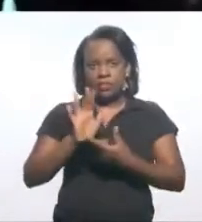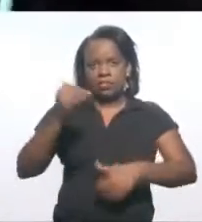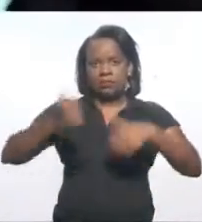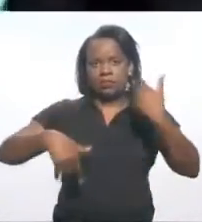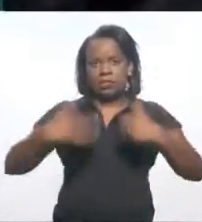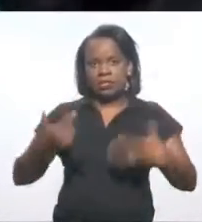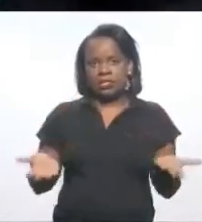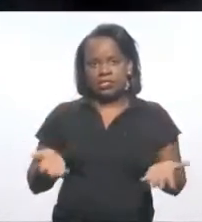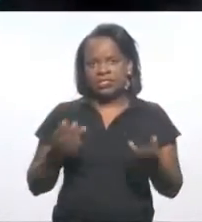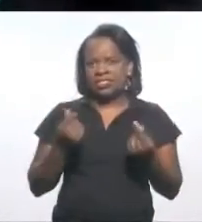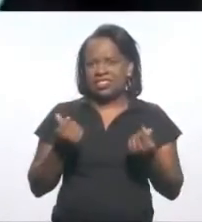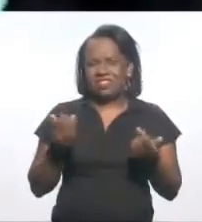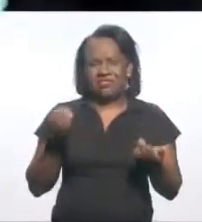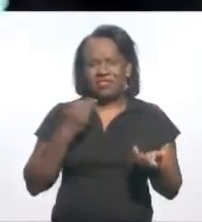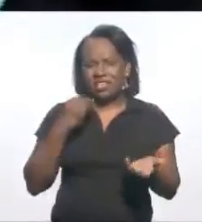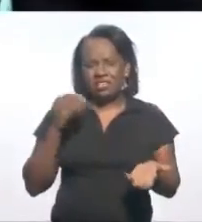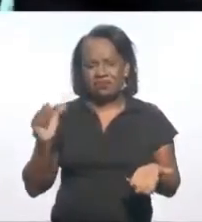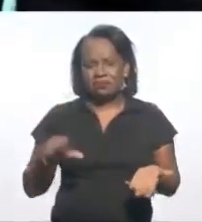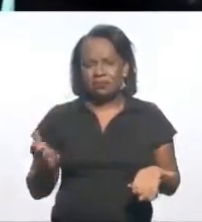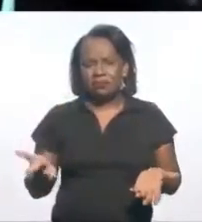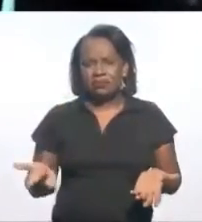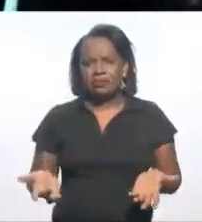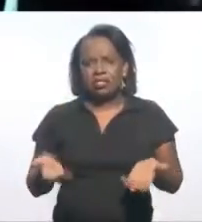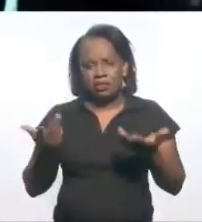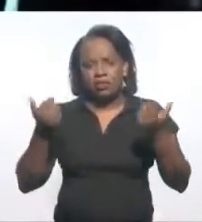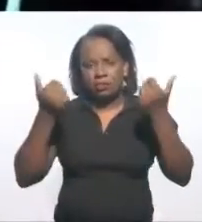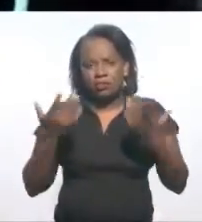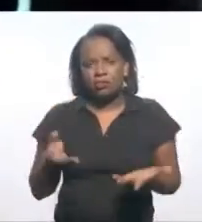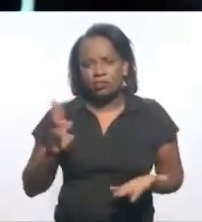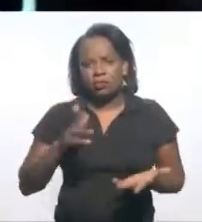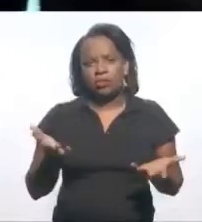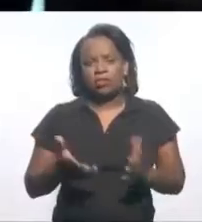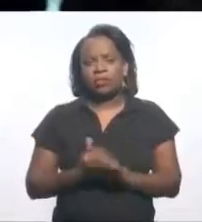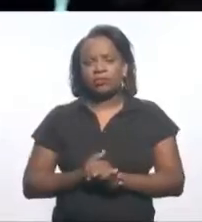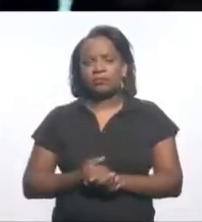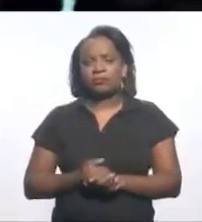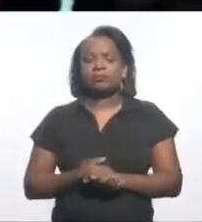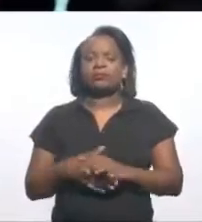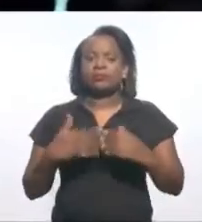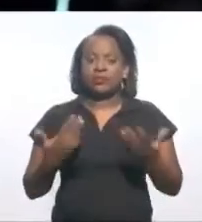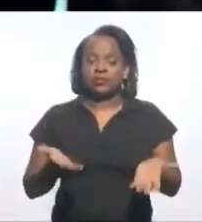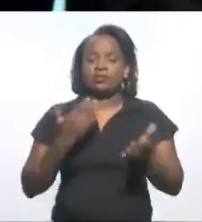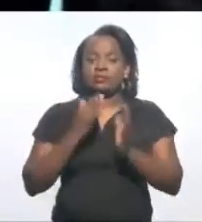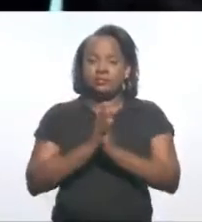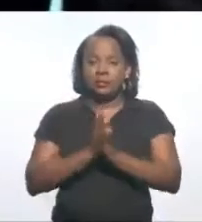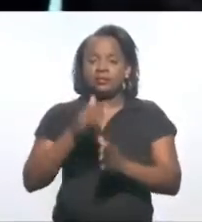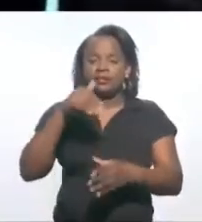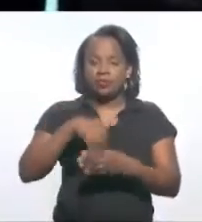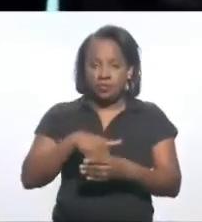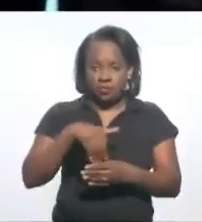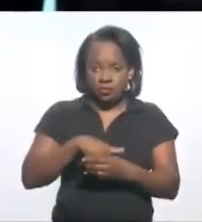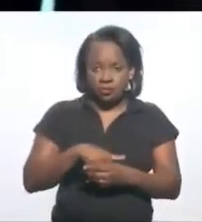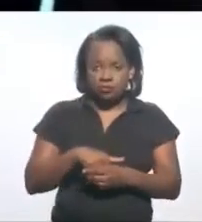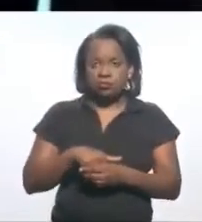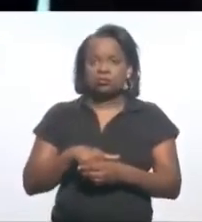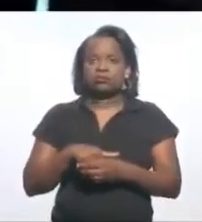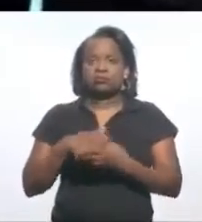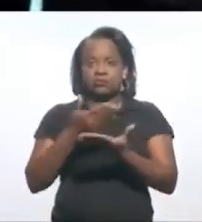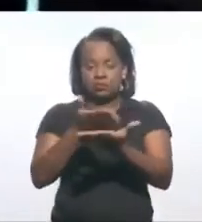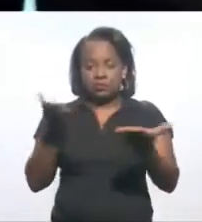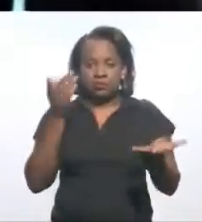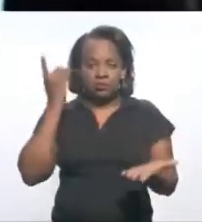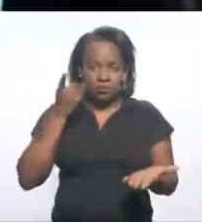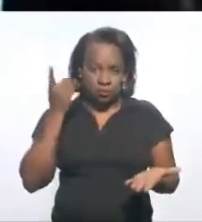justificativas tão fracas, como essas que foram utilizadas. Então, eu peço o voto dos